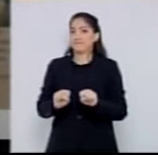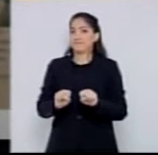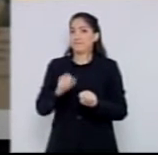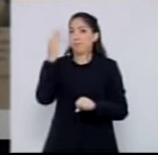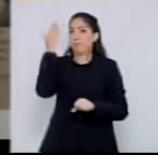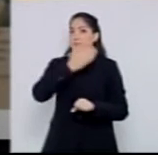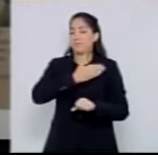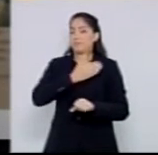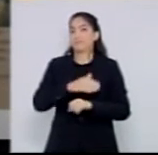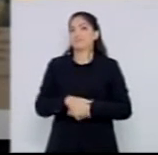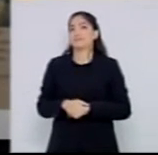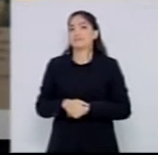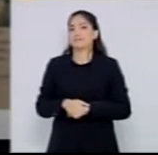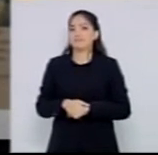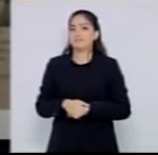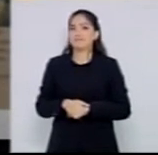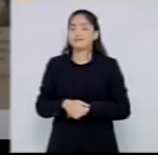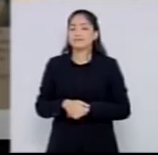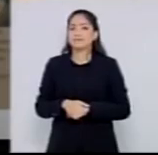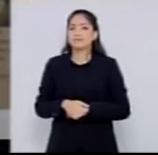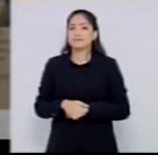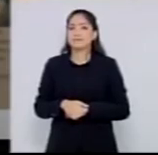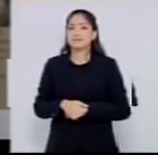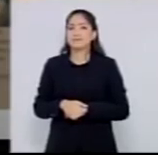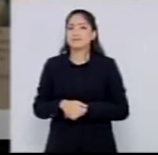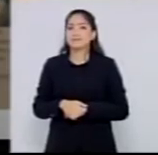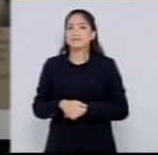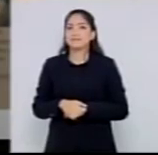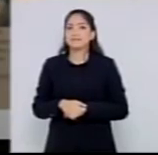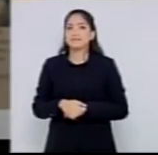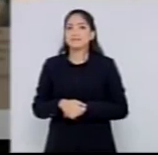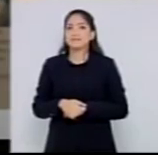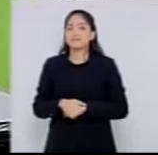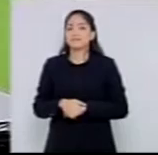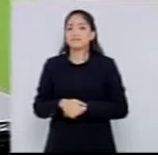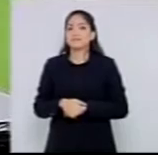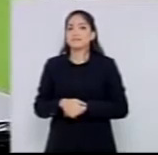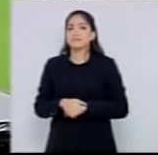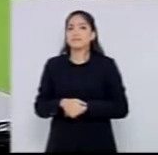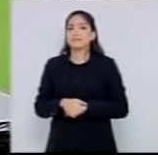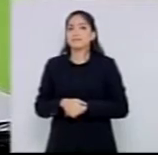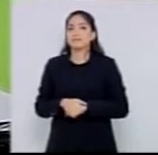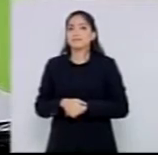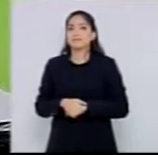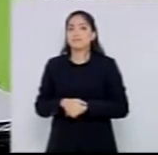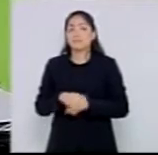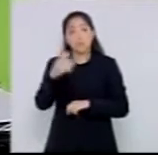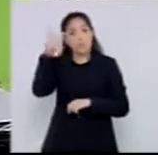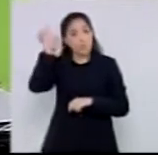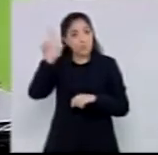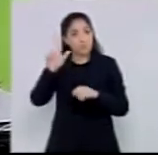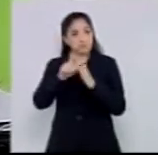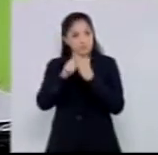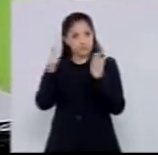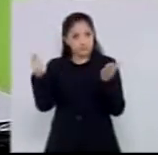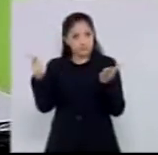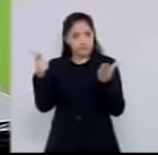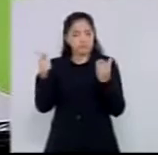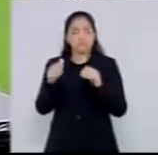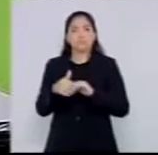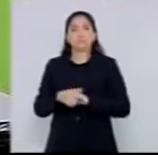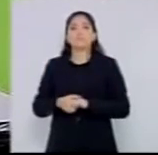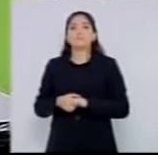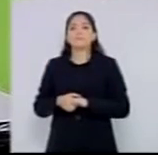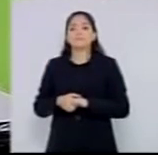é uma barbaridade, agora olha só o outro jornal, a notícia do dia,